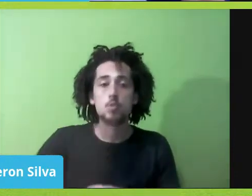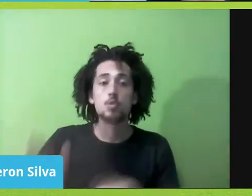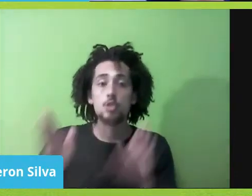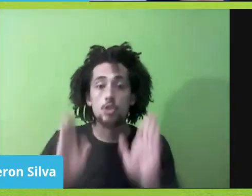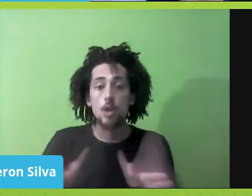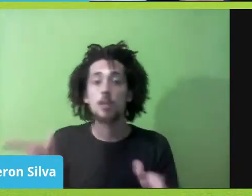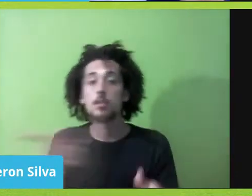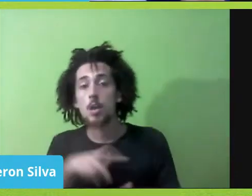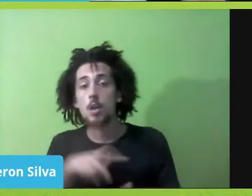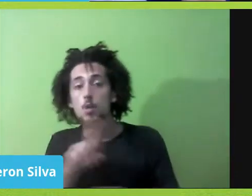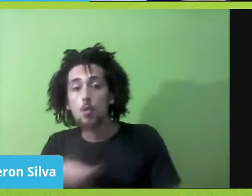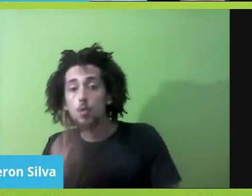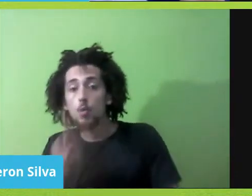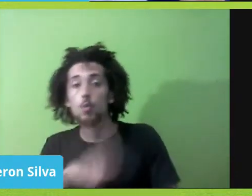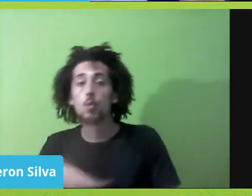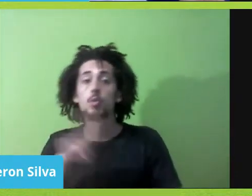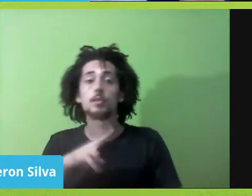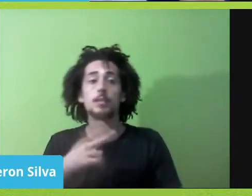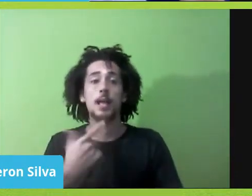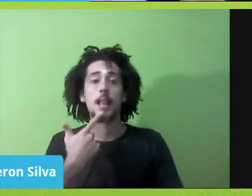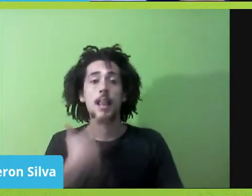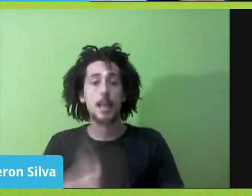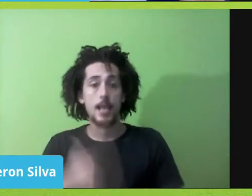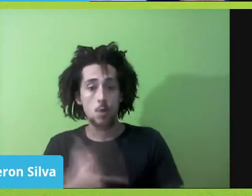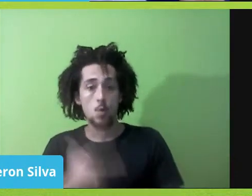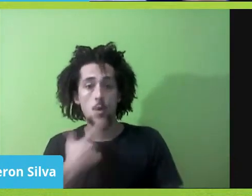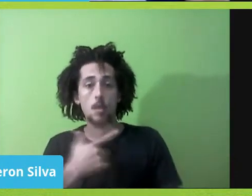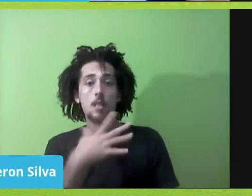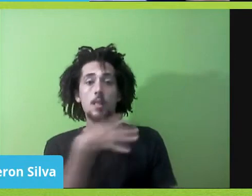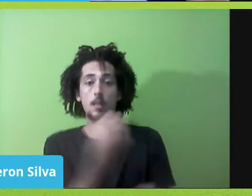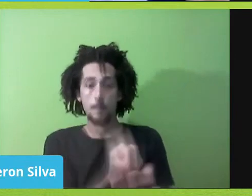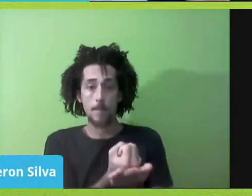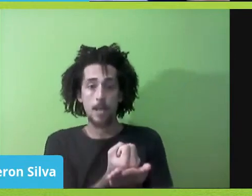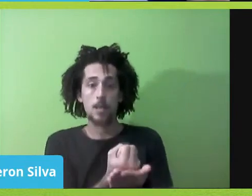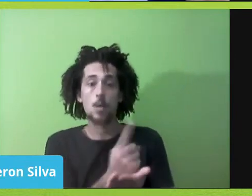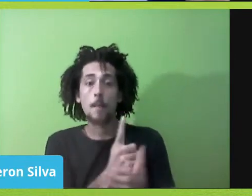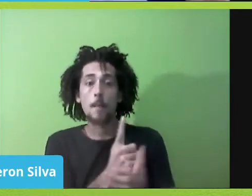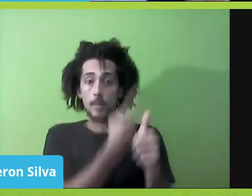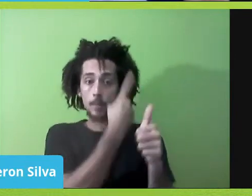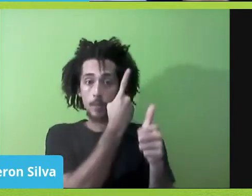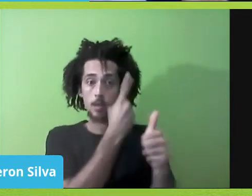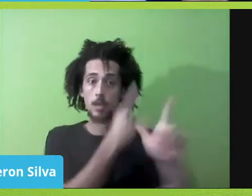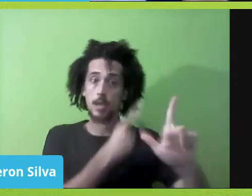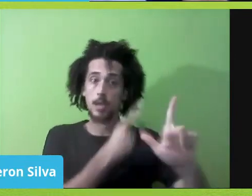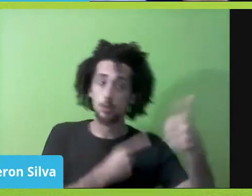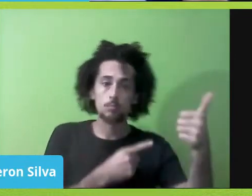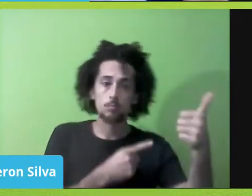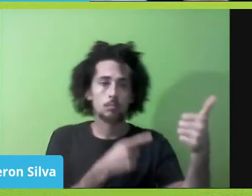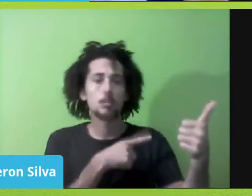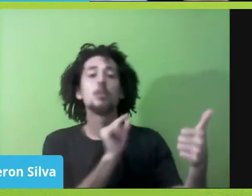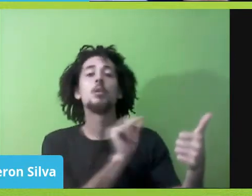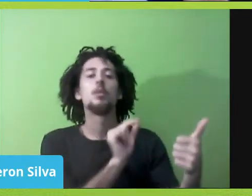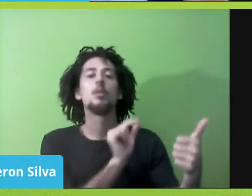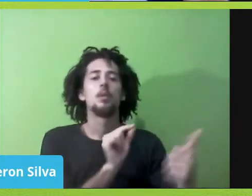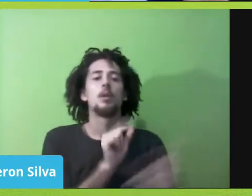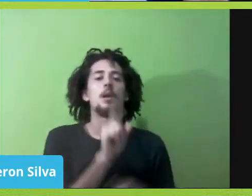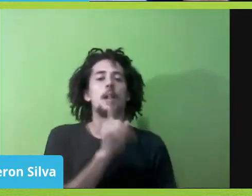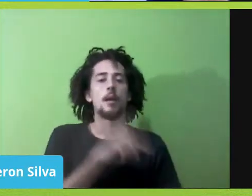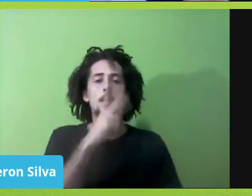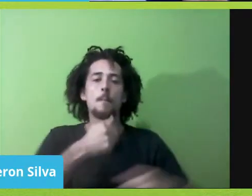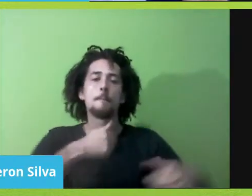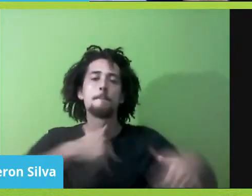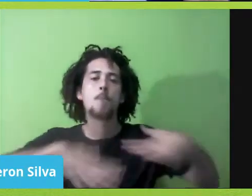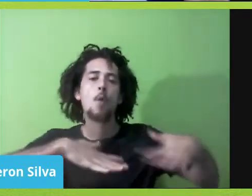materna, né, prioritariamente, é, a gente vai ter um movimento dos próprios povos indígenas muito